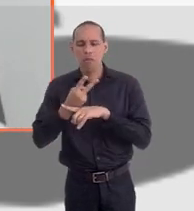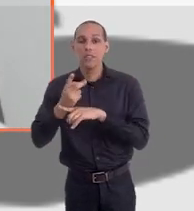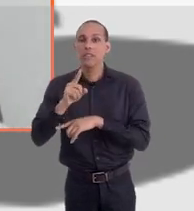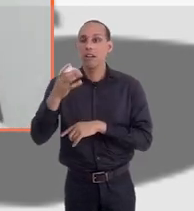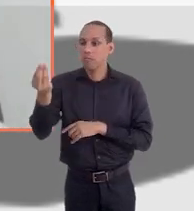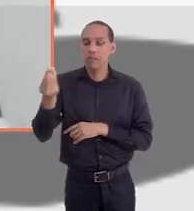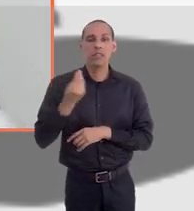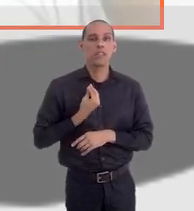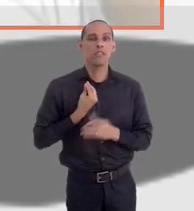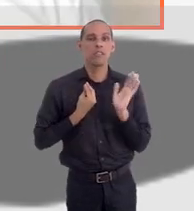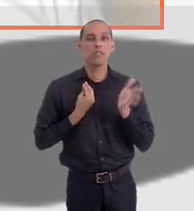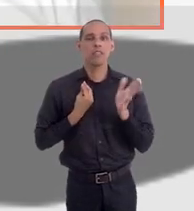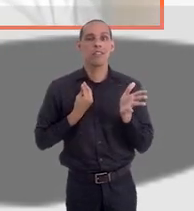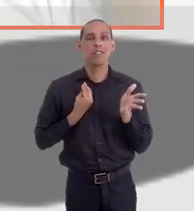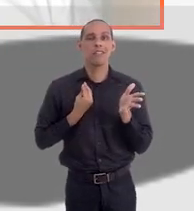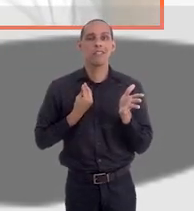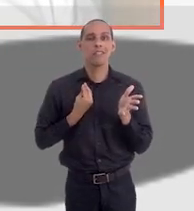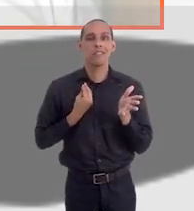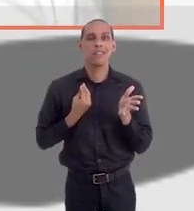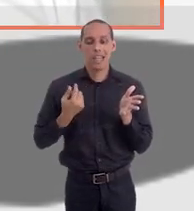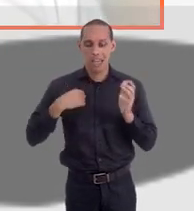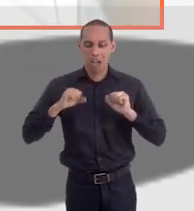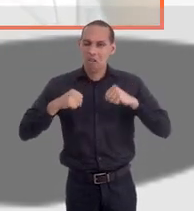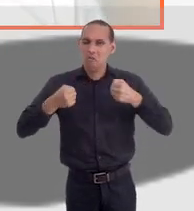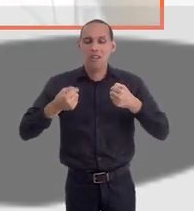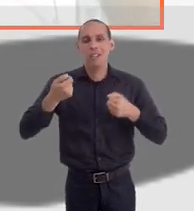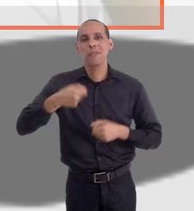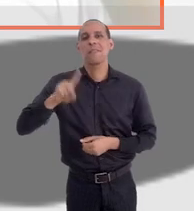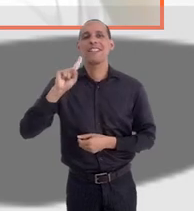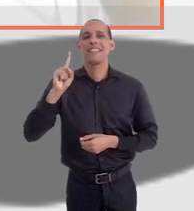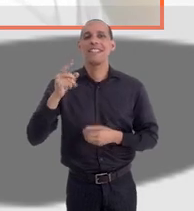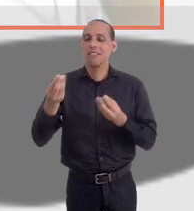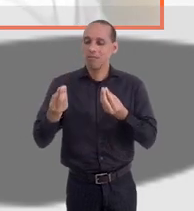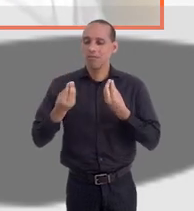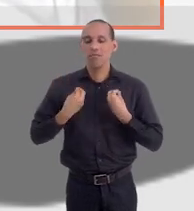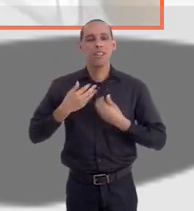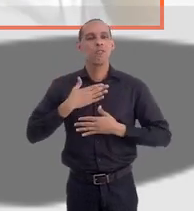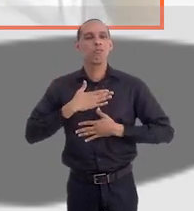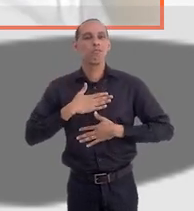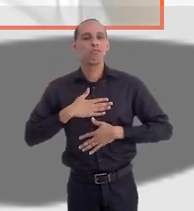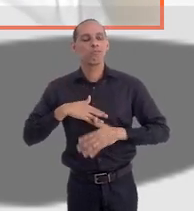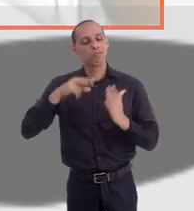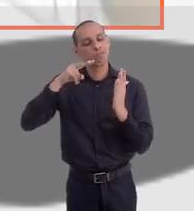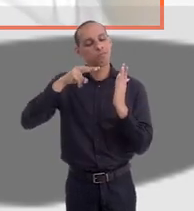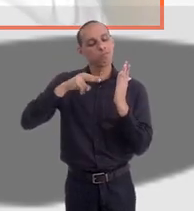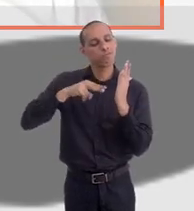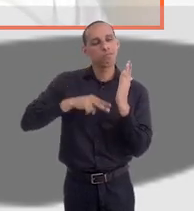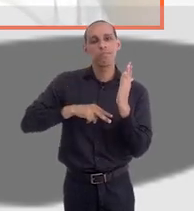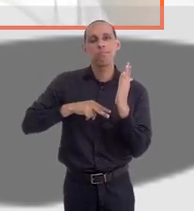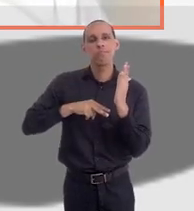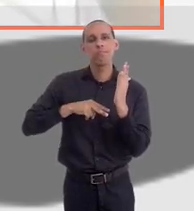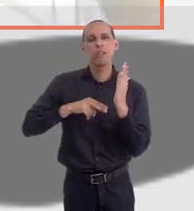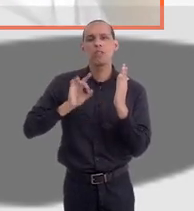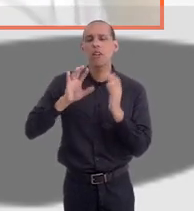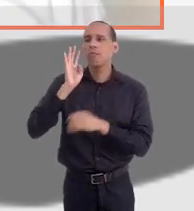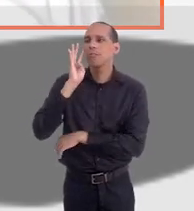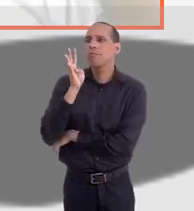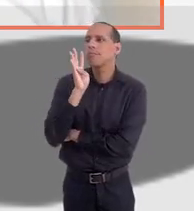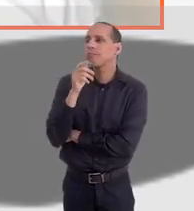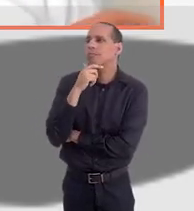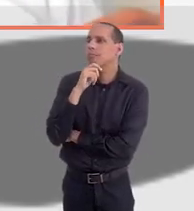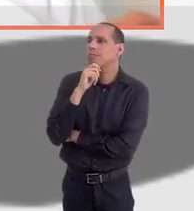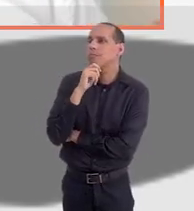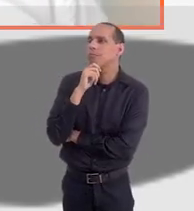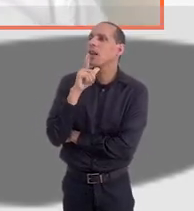pessoa já está me dando a informação. Então, eu estou ali, gastando menos energia, estou mais relaxado, porque eu não estou manuseando o material, estou observando,